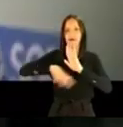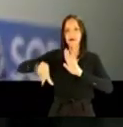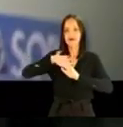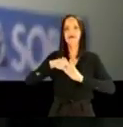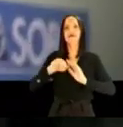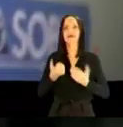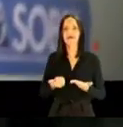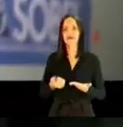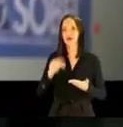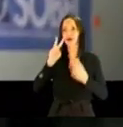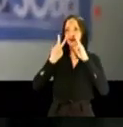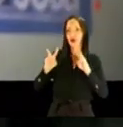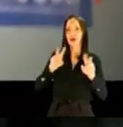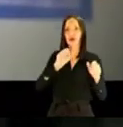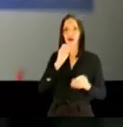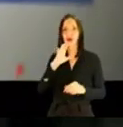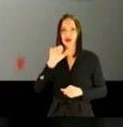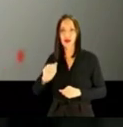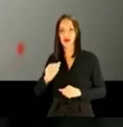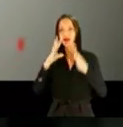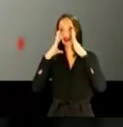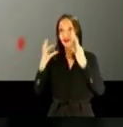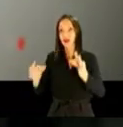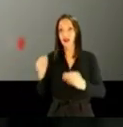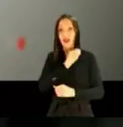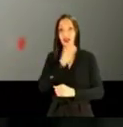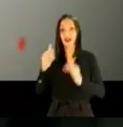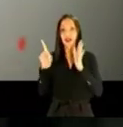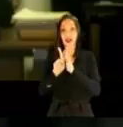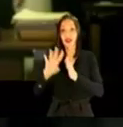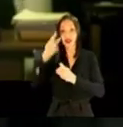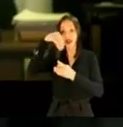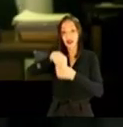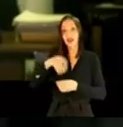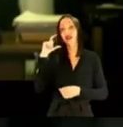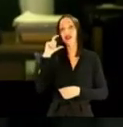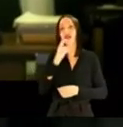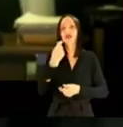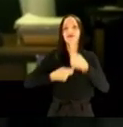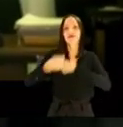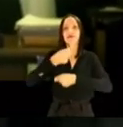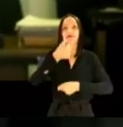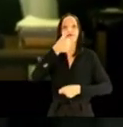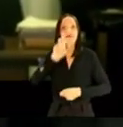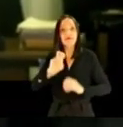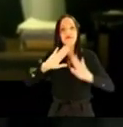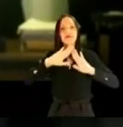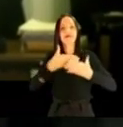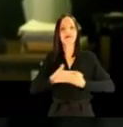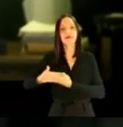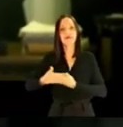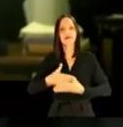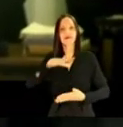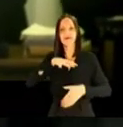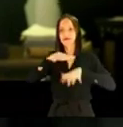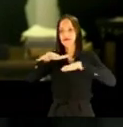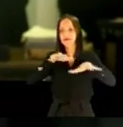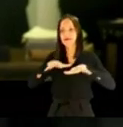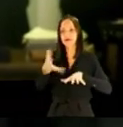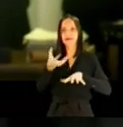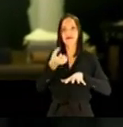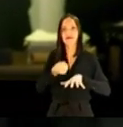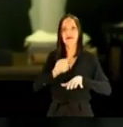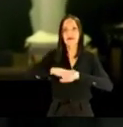ligações? Mas não é só a Acre que chama a atenção da polícia. A Sobeia, associação de qual Nunes fez parte, administra